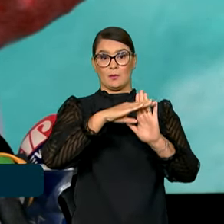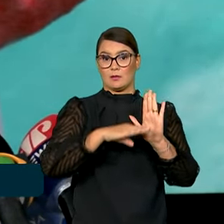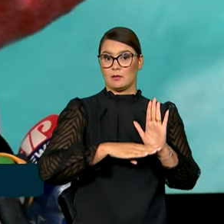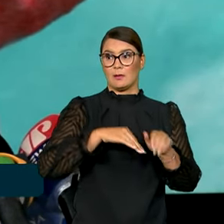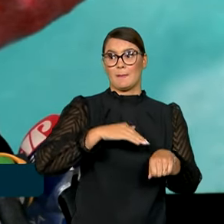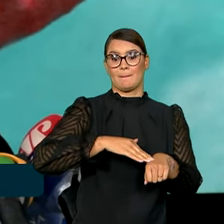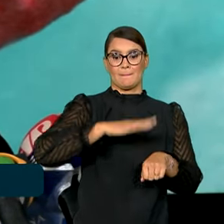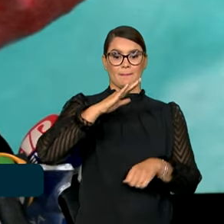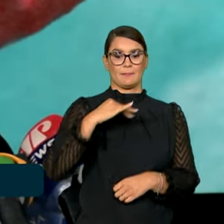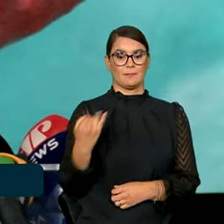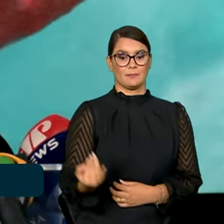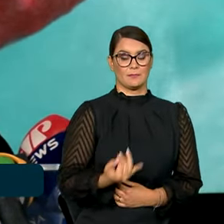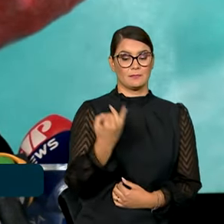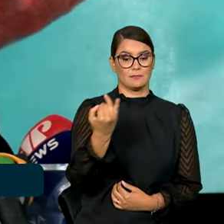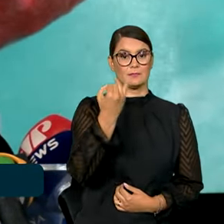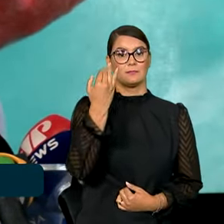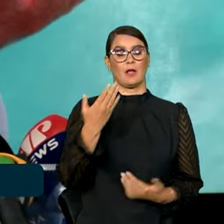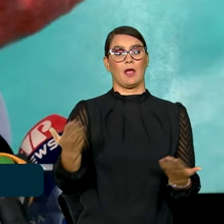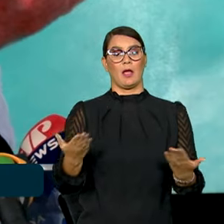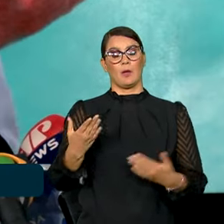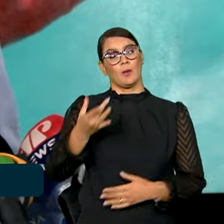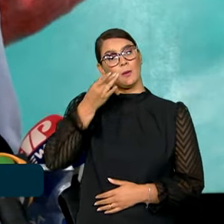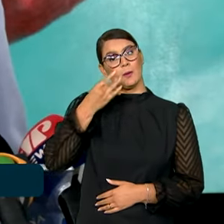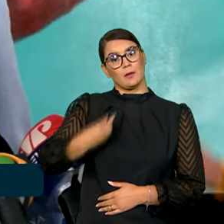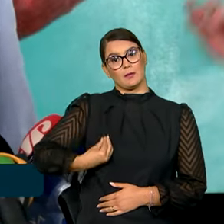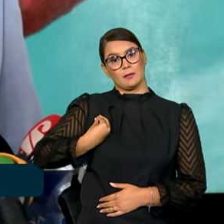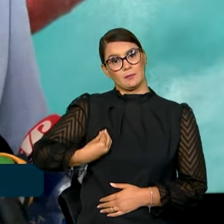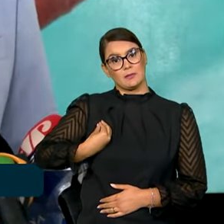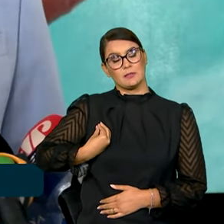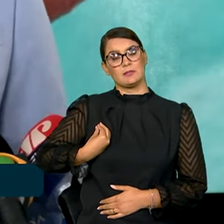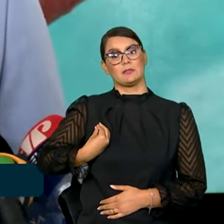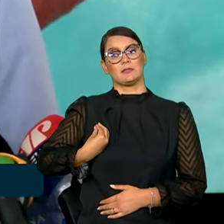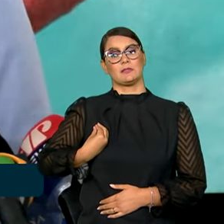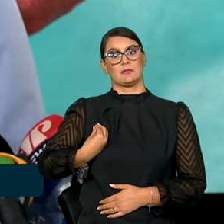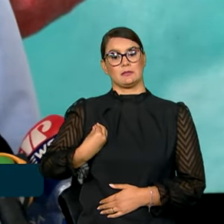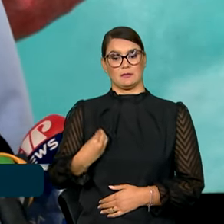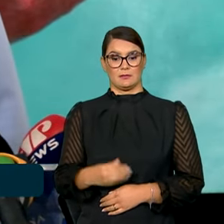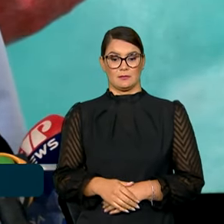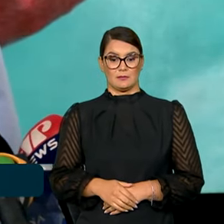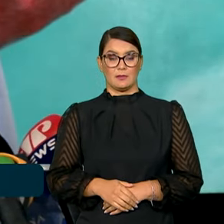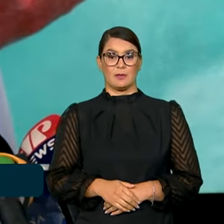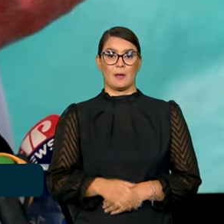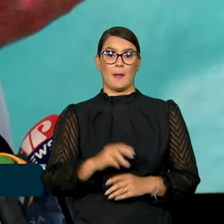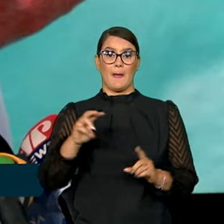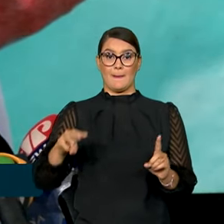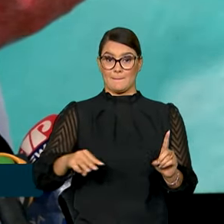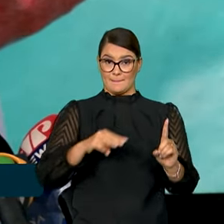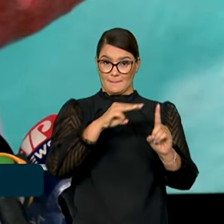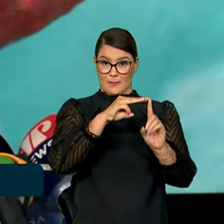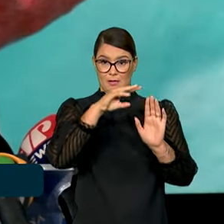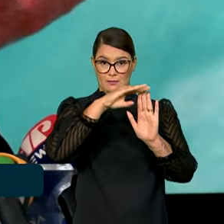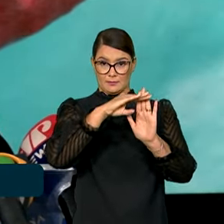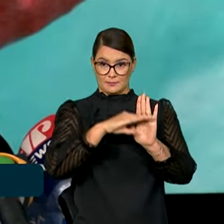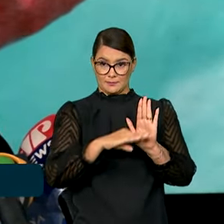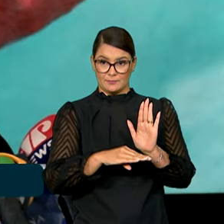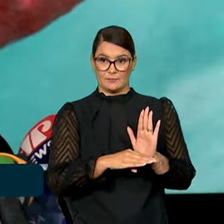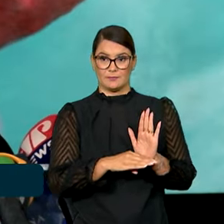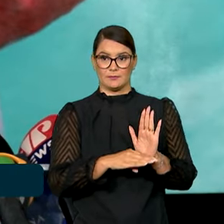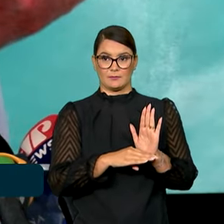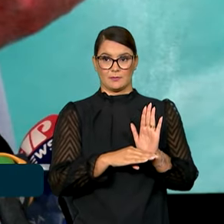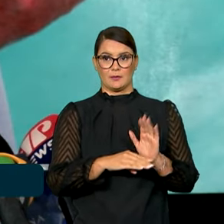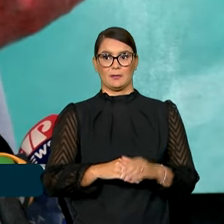E nós vamos agendar agora, com a presença do presidente e de todos os governadores, a pactuação das metas do programa, até